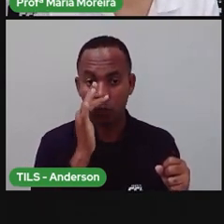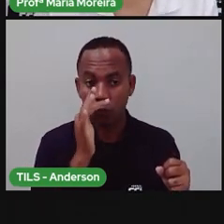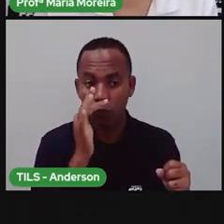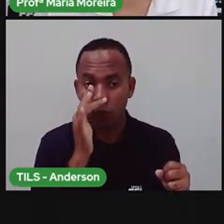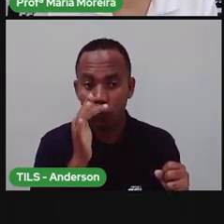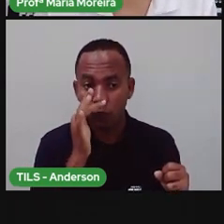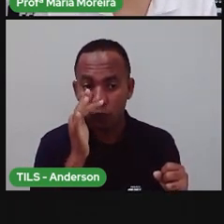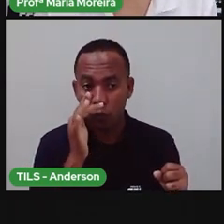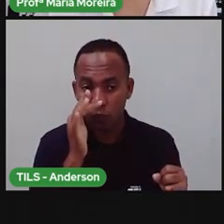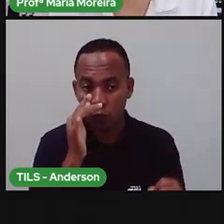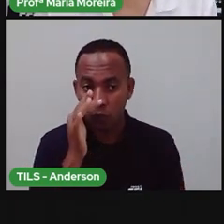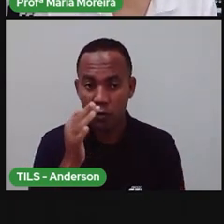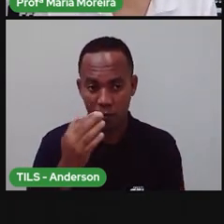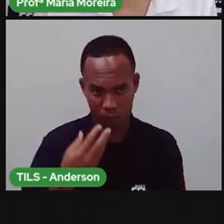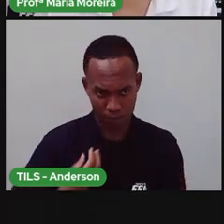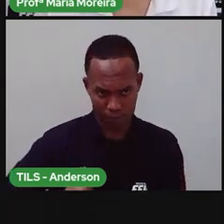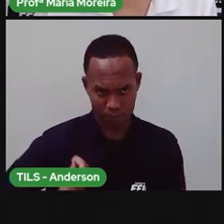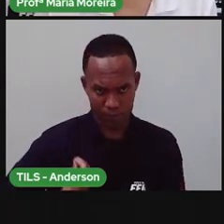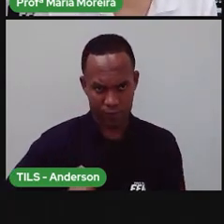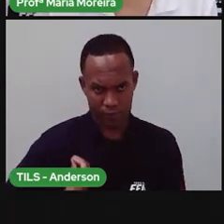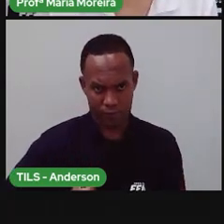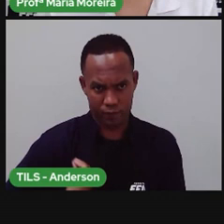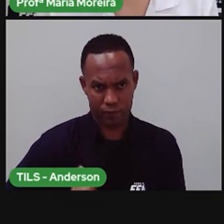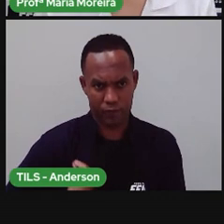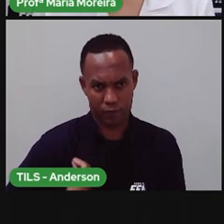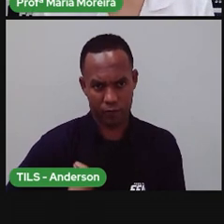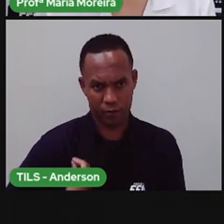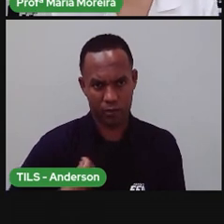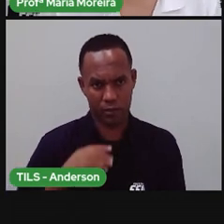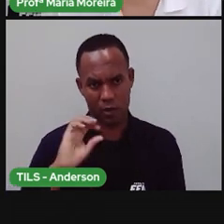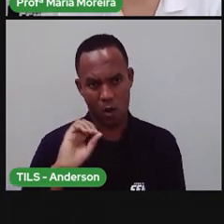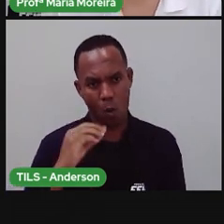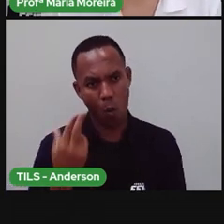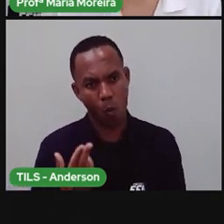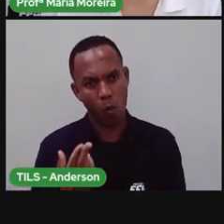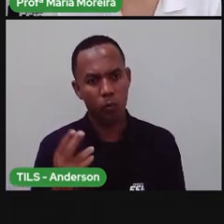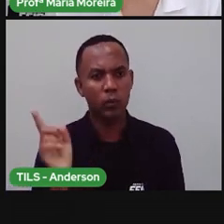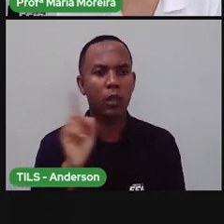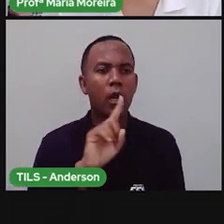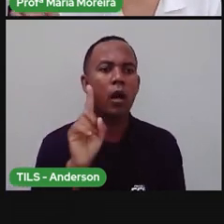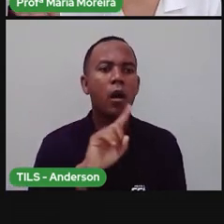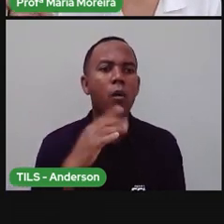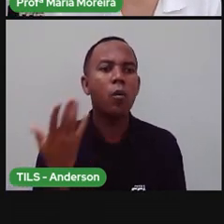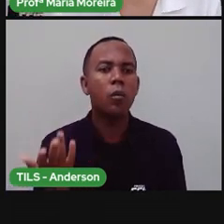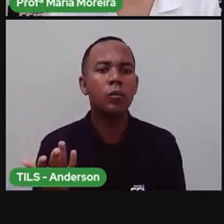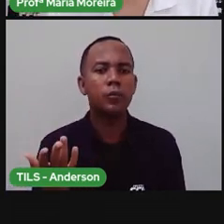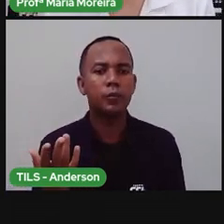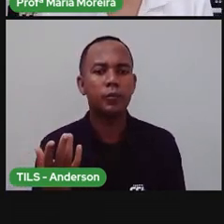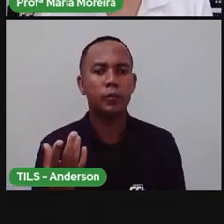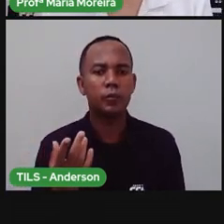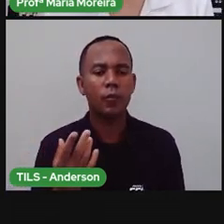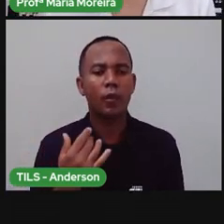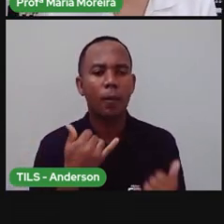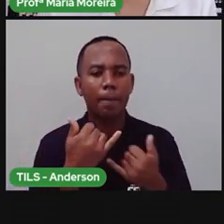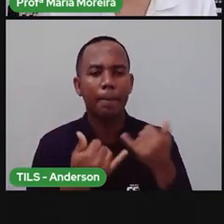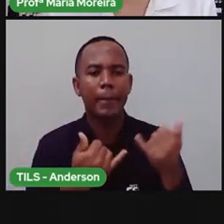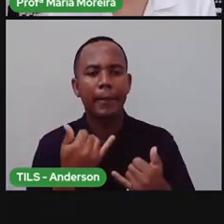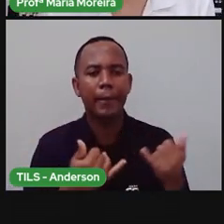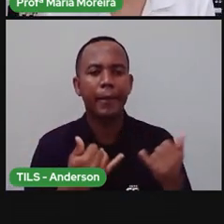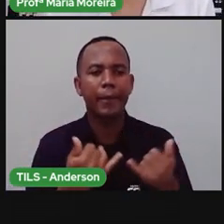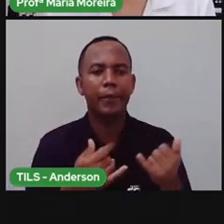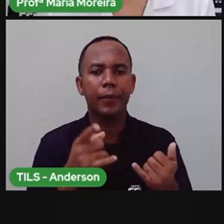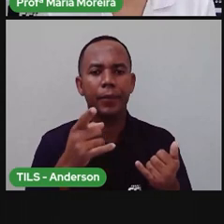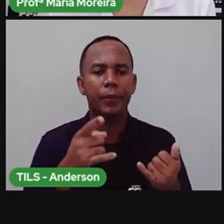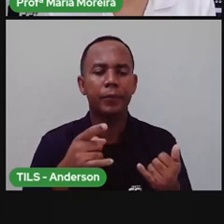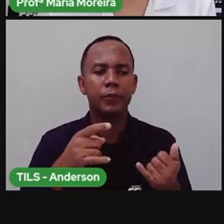Do lado tem uma florzinha. Essa florzinha, essa plantinha aí, é vivo ou não vivo? Do lado tem um limpeiro, um patinho, que pode